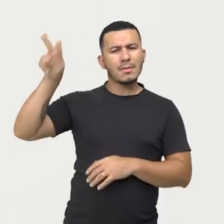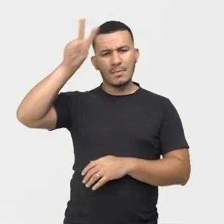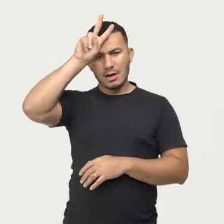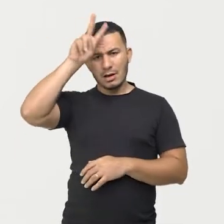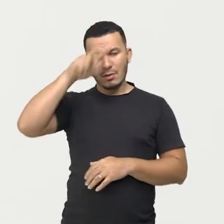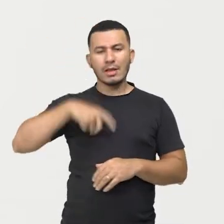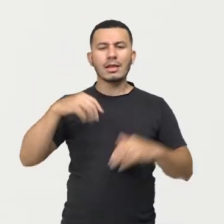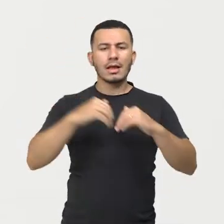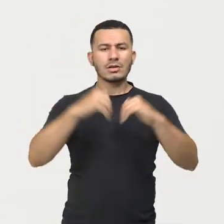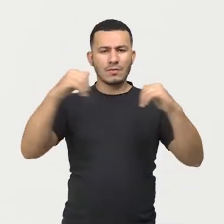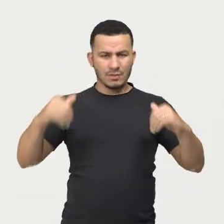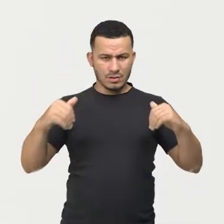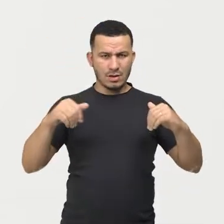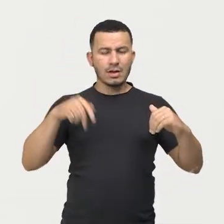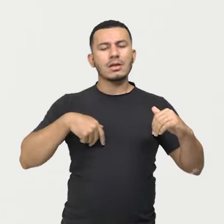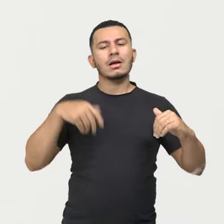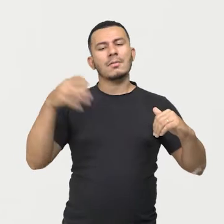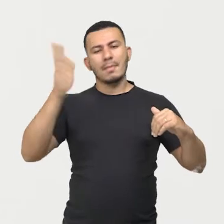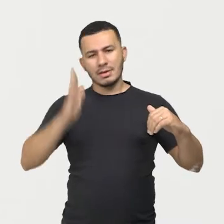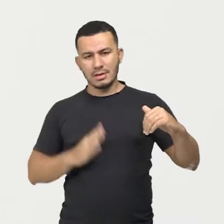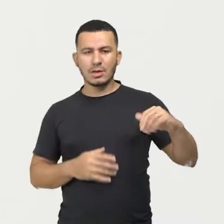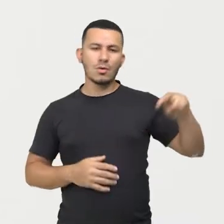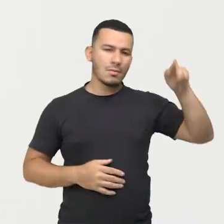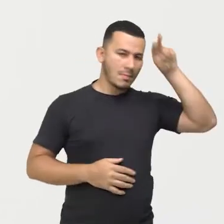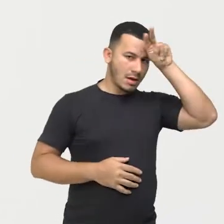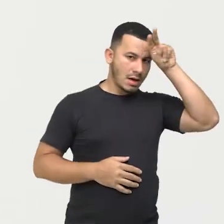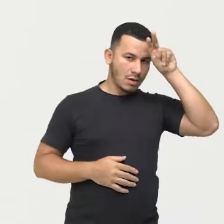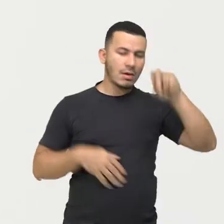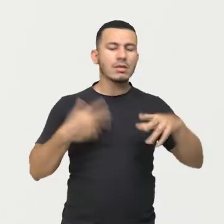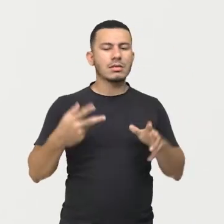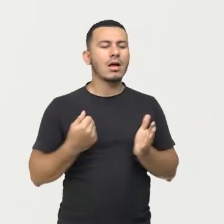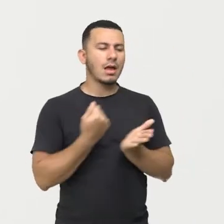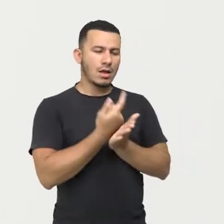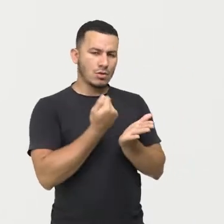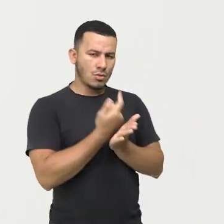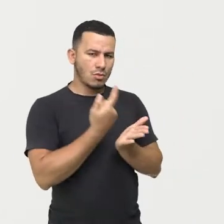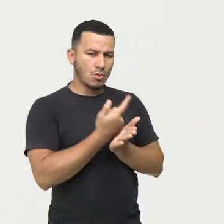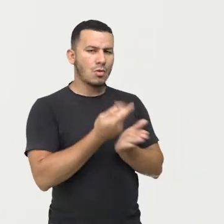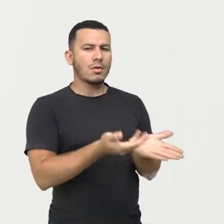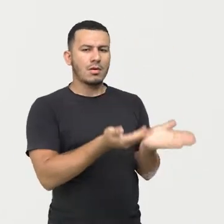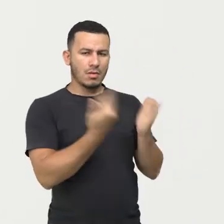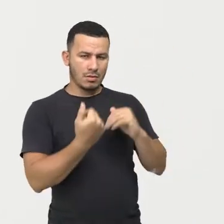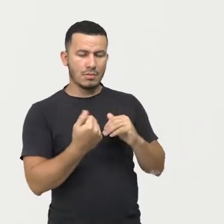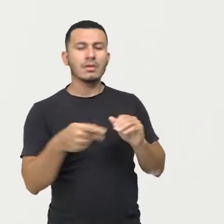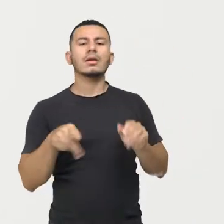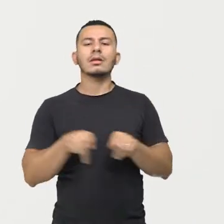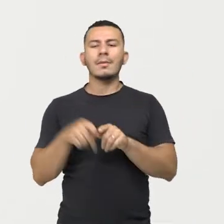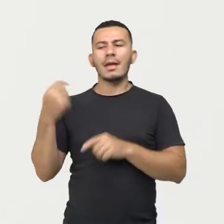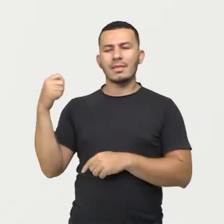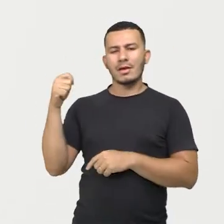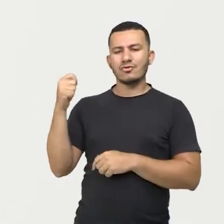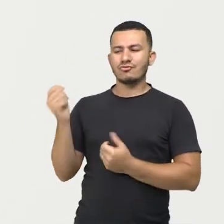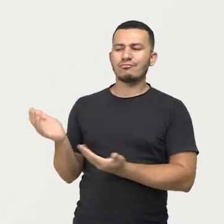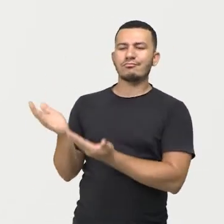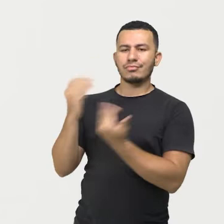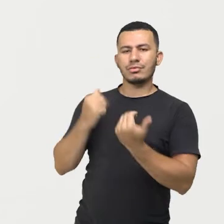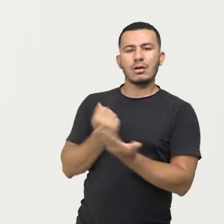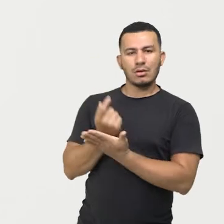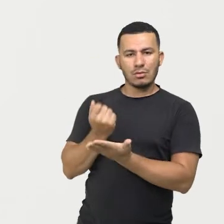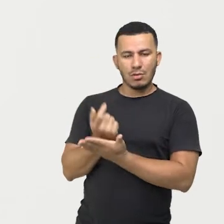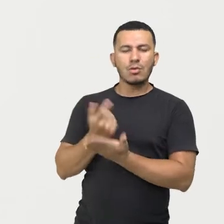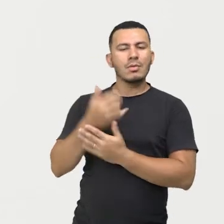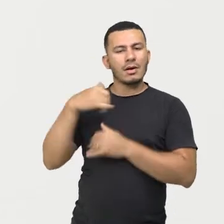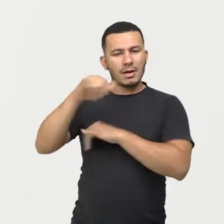Itaipu Brasil e Paraguai, ele compra o excedente do Paraguai, e também compra da Argentina, energia